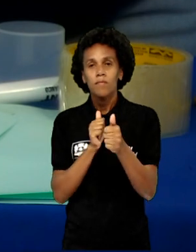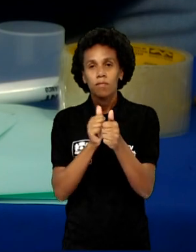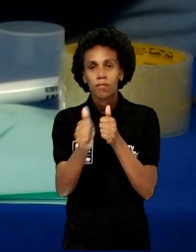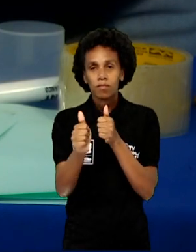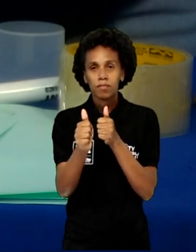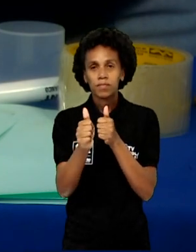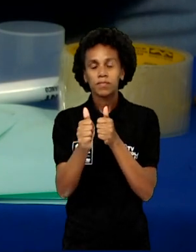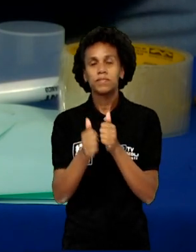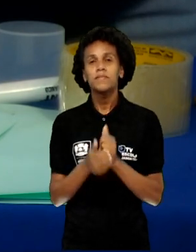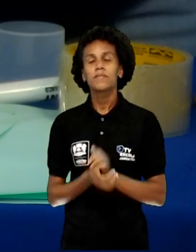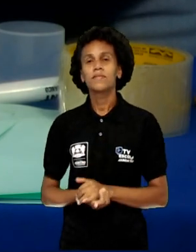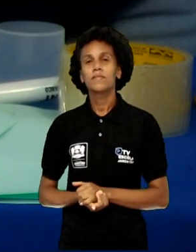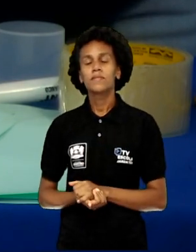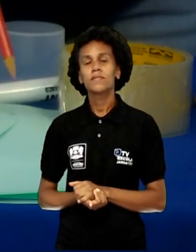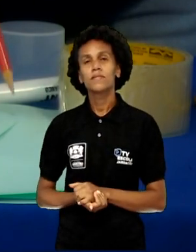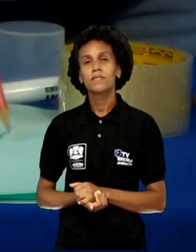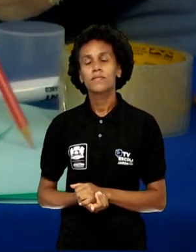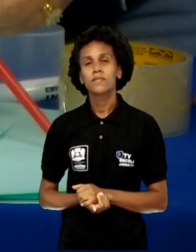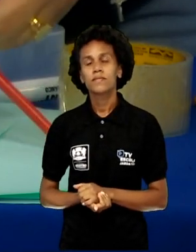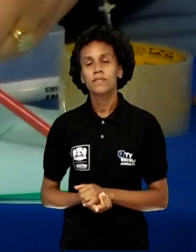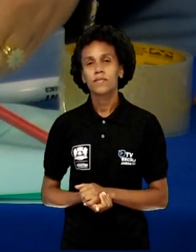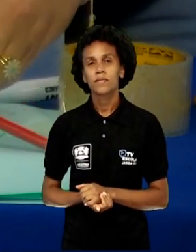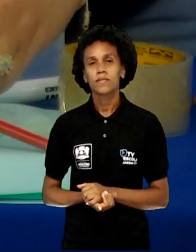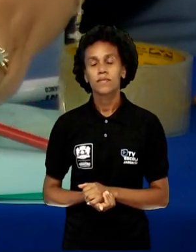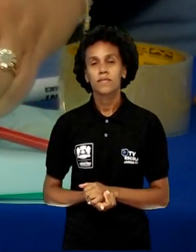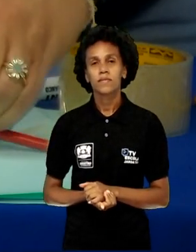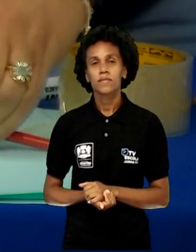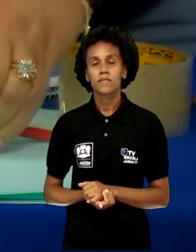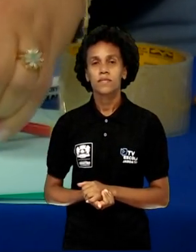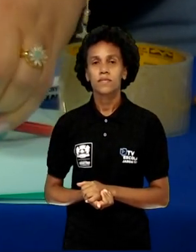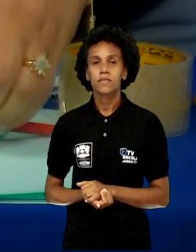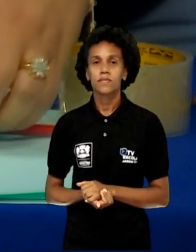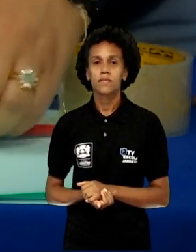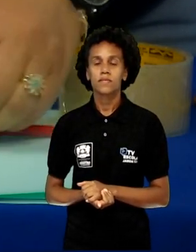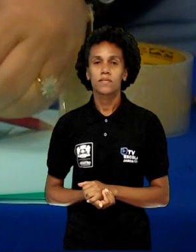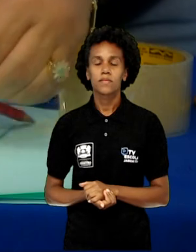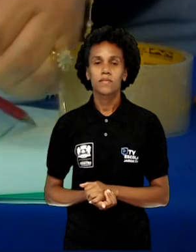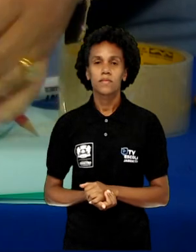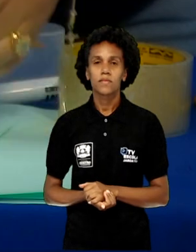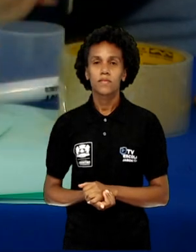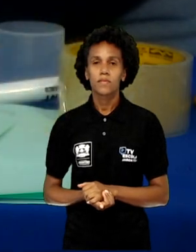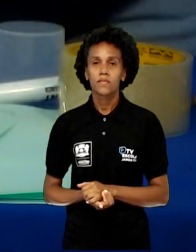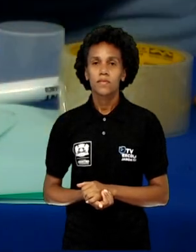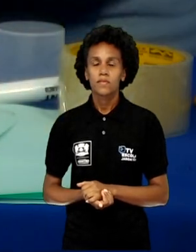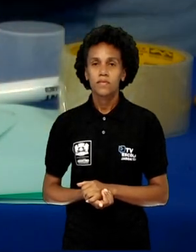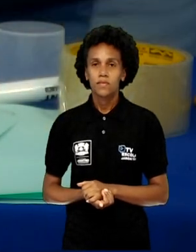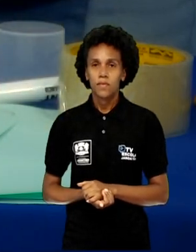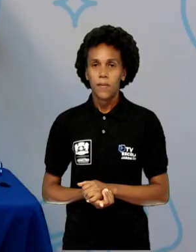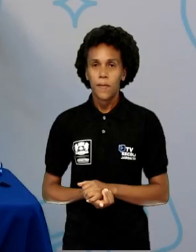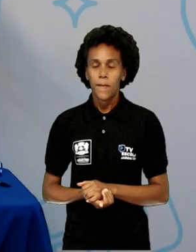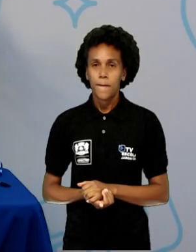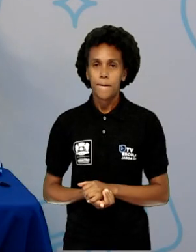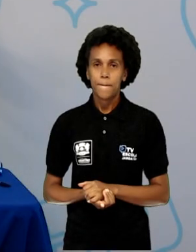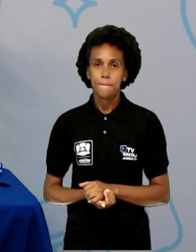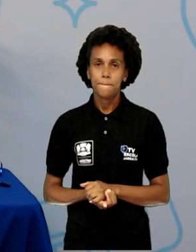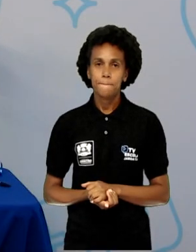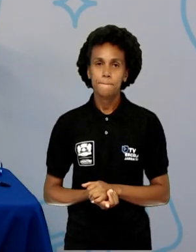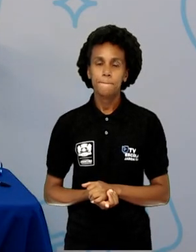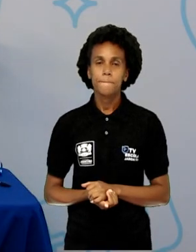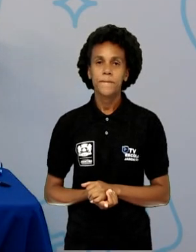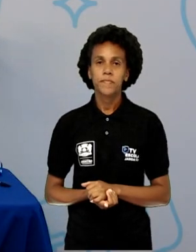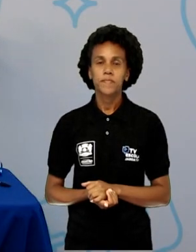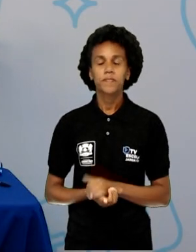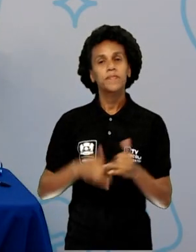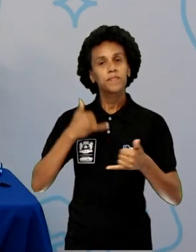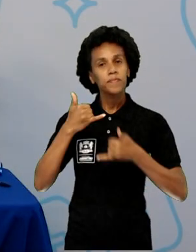a fita, o barbante aqui no lápis. E a brincadeira